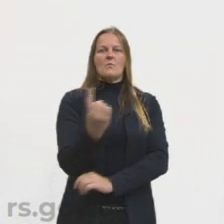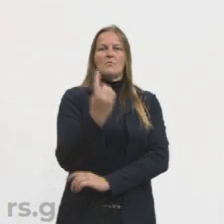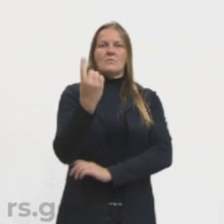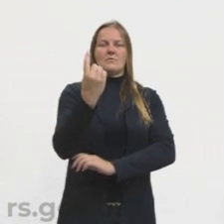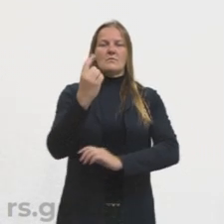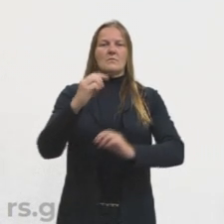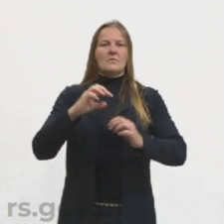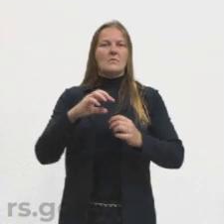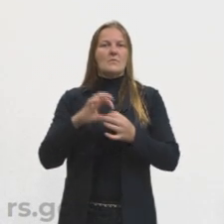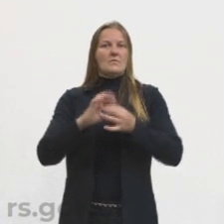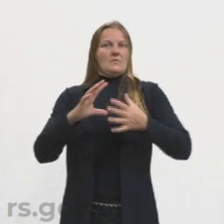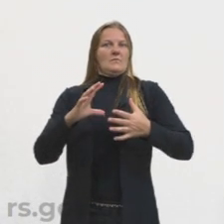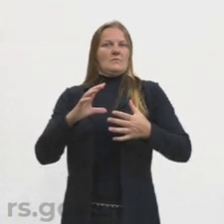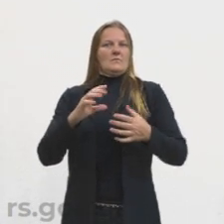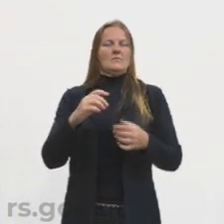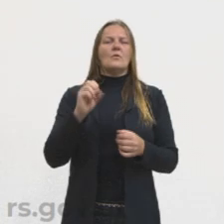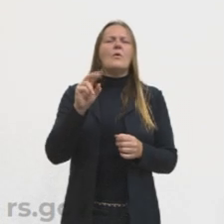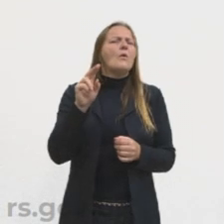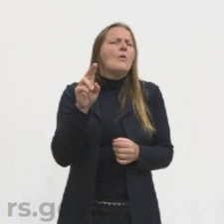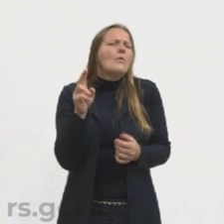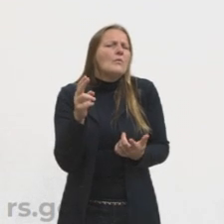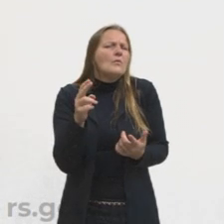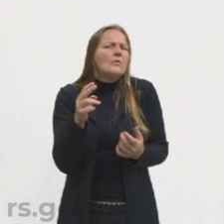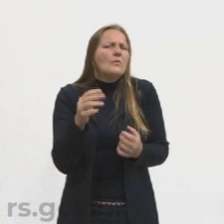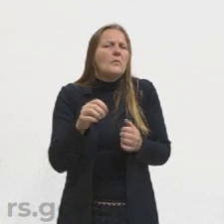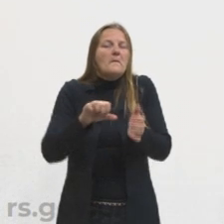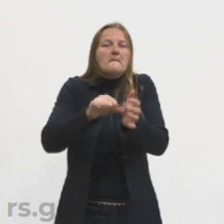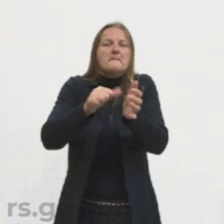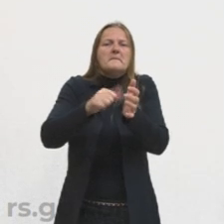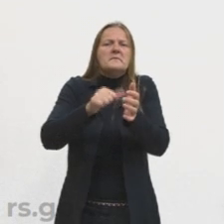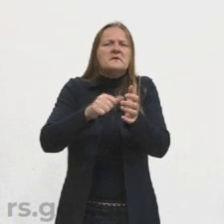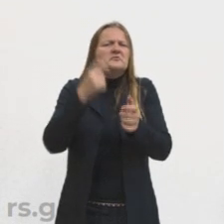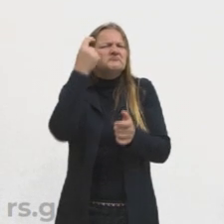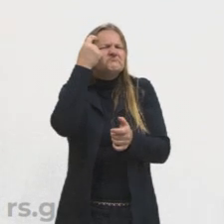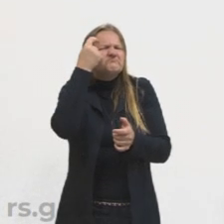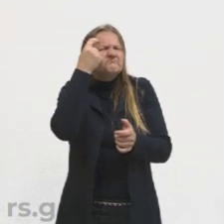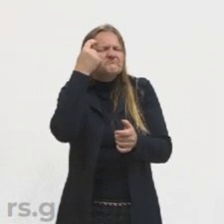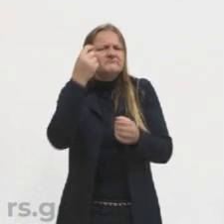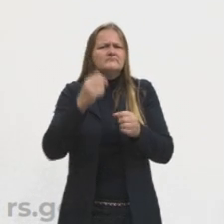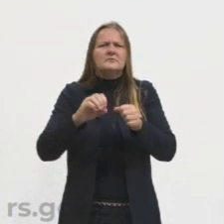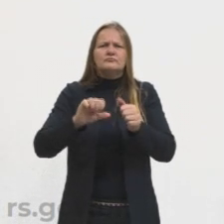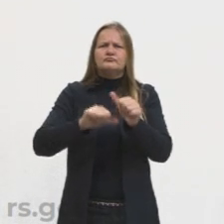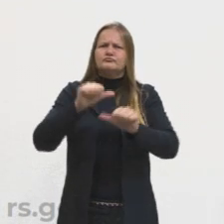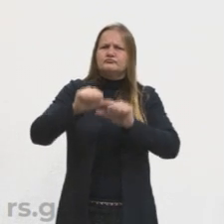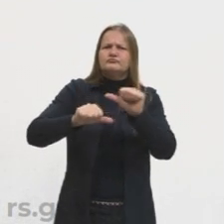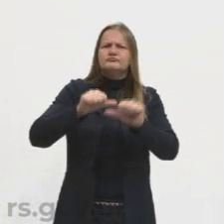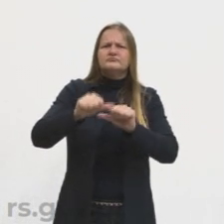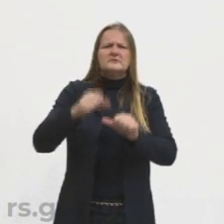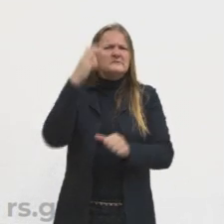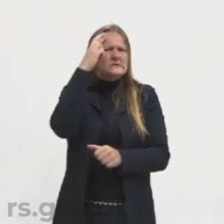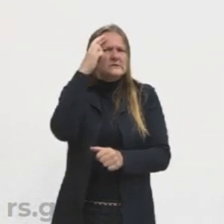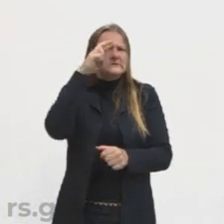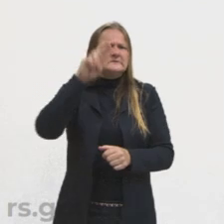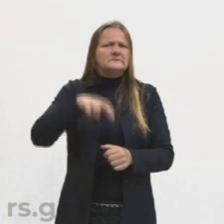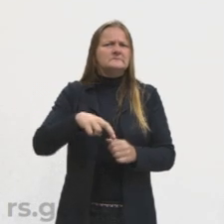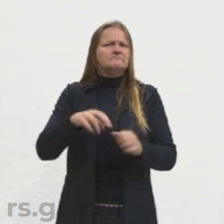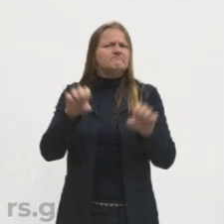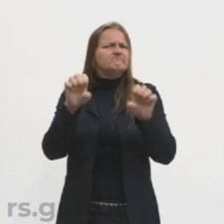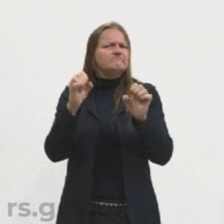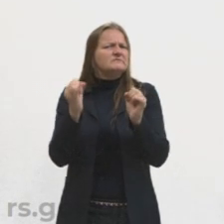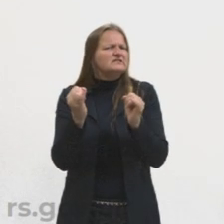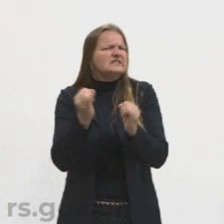ou acabou por priorizar os fins racionais, se tornando uma racionalidade instrumental,